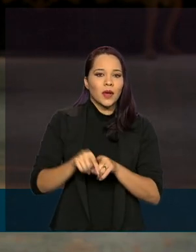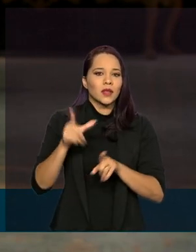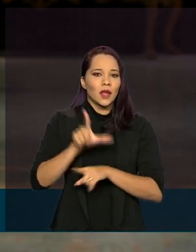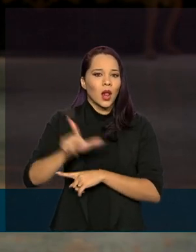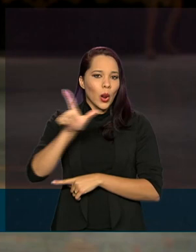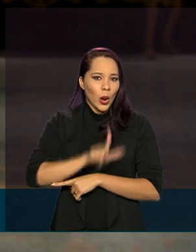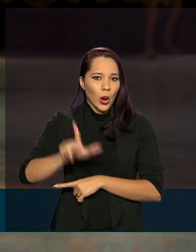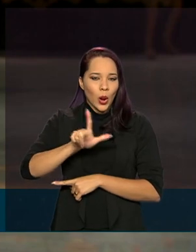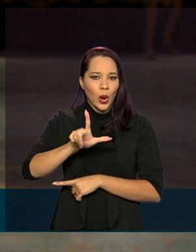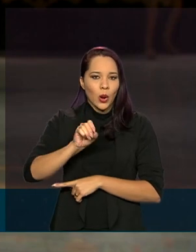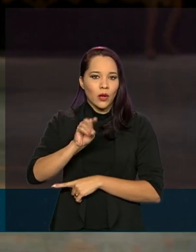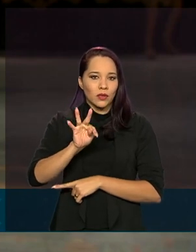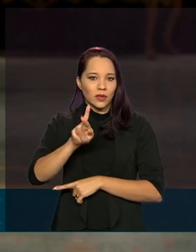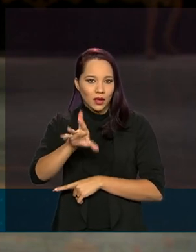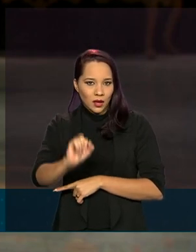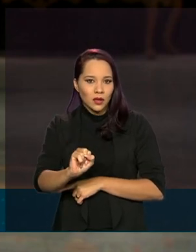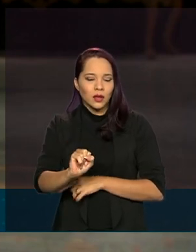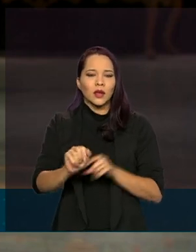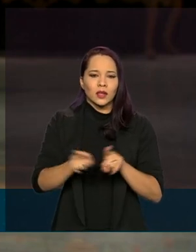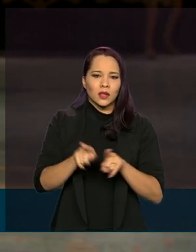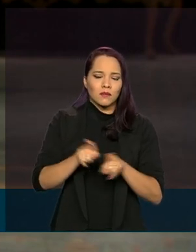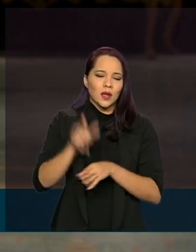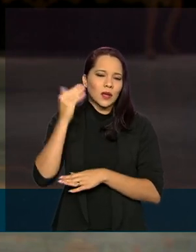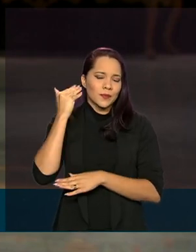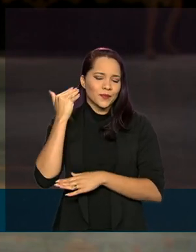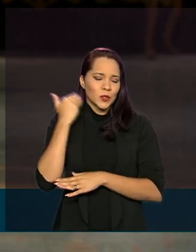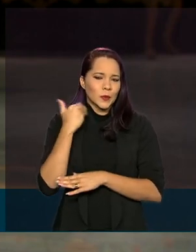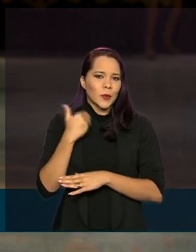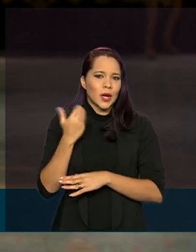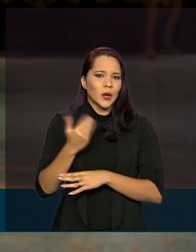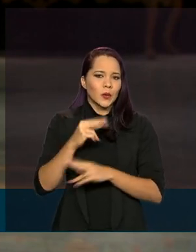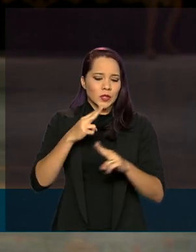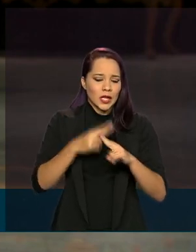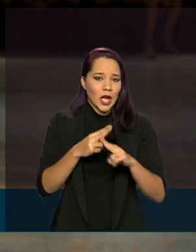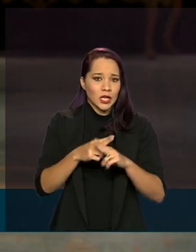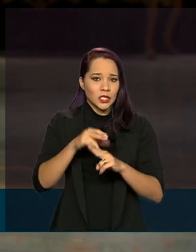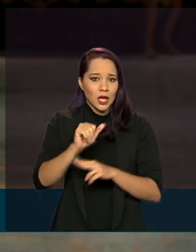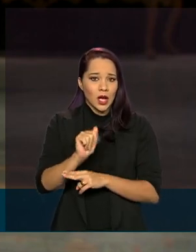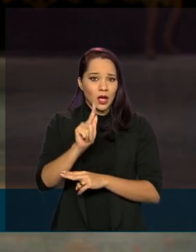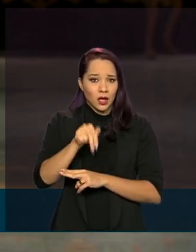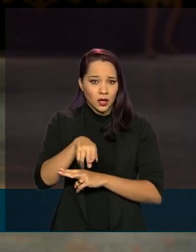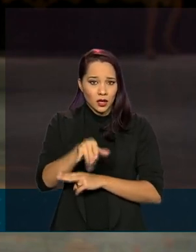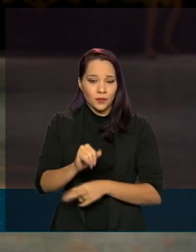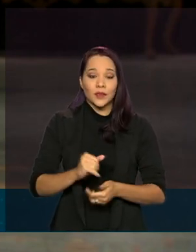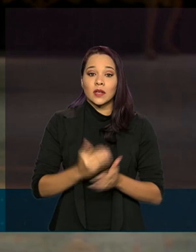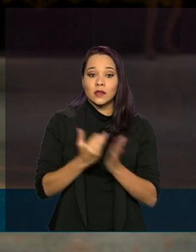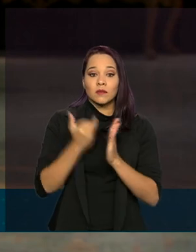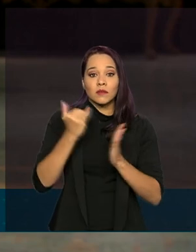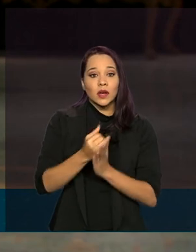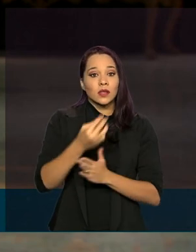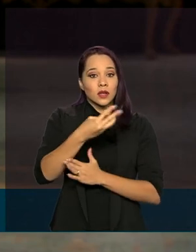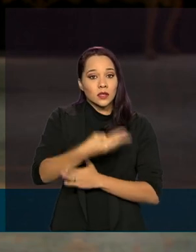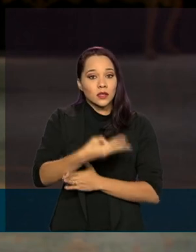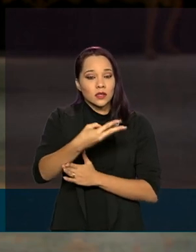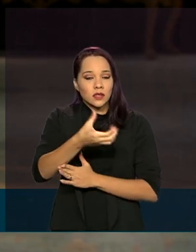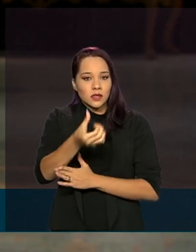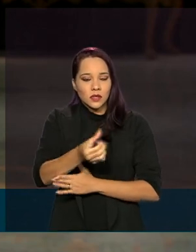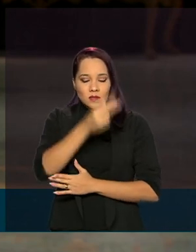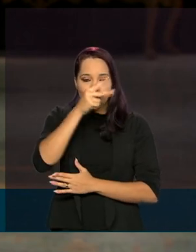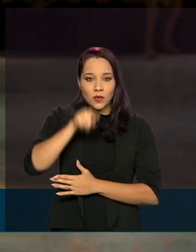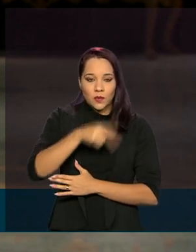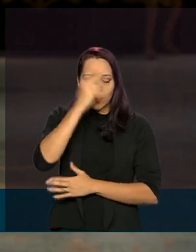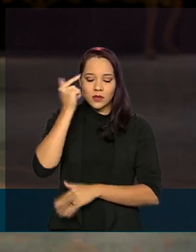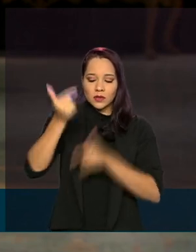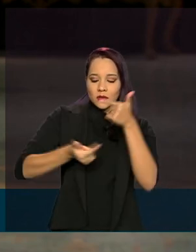e nos correspondentes bancários Caixa Aqui. São mais de 736 mil trabalhadores com direito